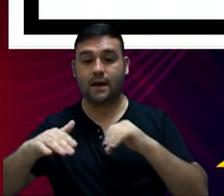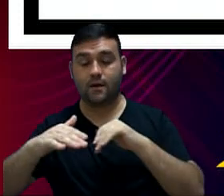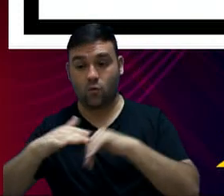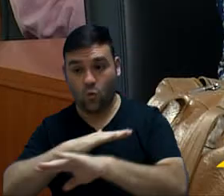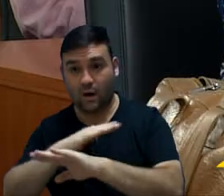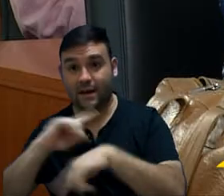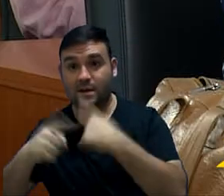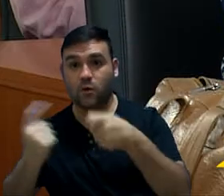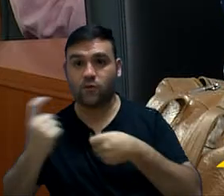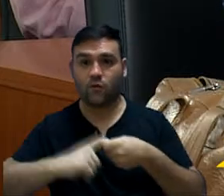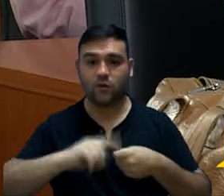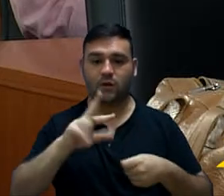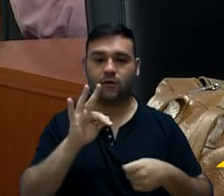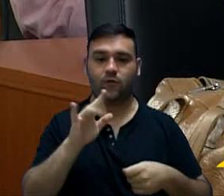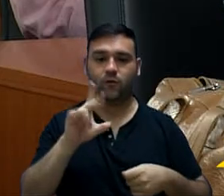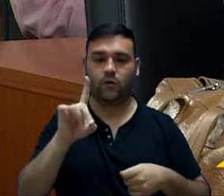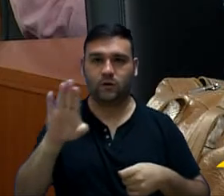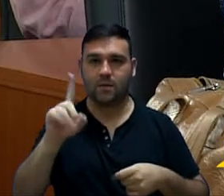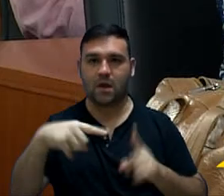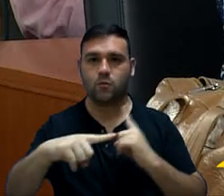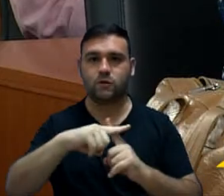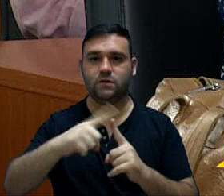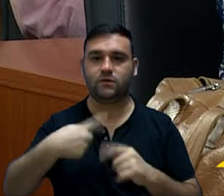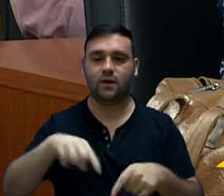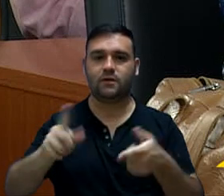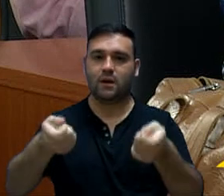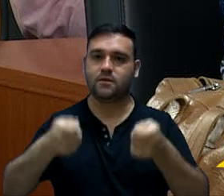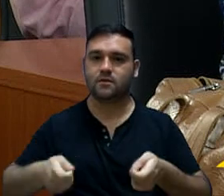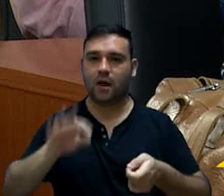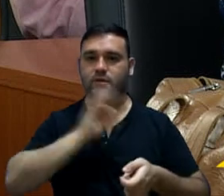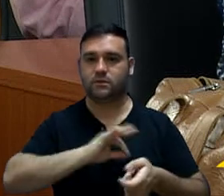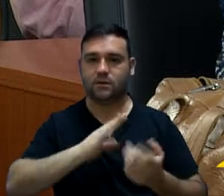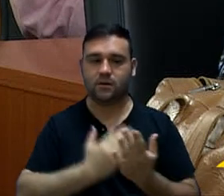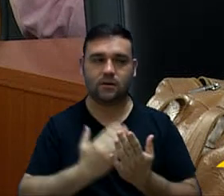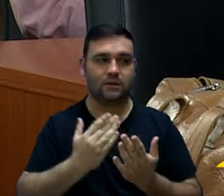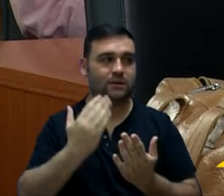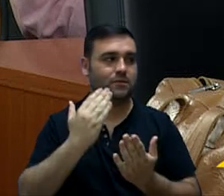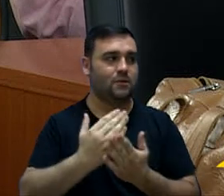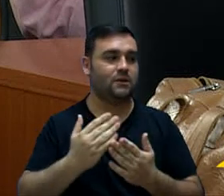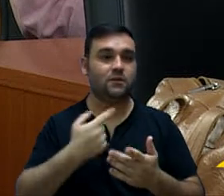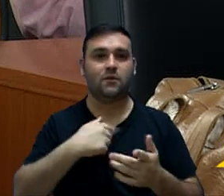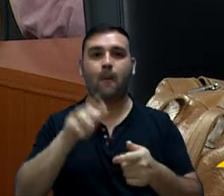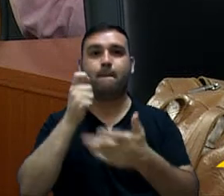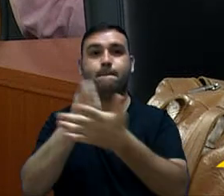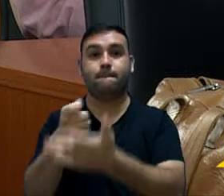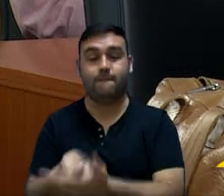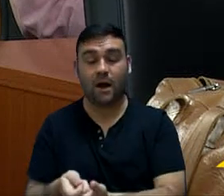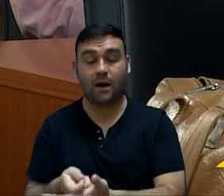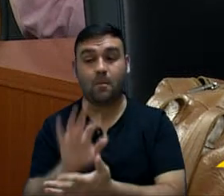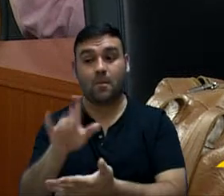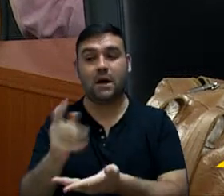retorna, que, para nós, o Fundeb é positivo. Nós recebemos mais do que a gente contribui. mais do que contribuímos, é verdade.